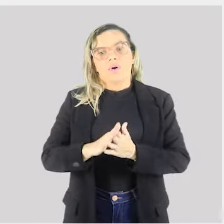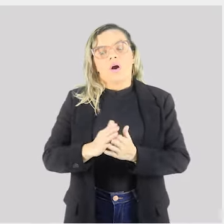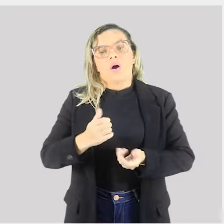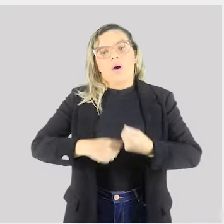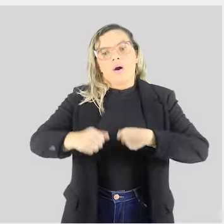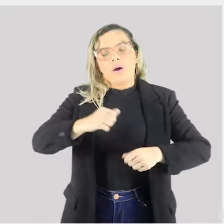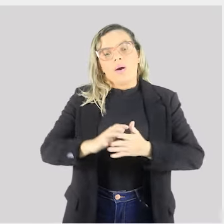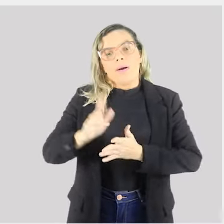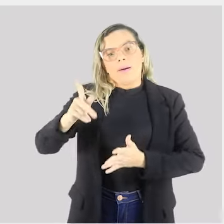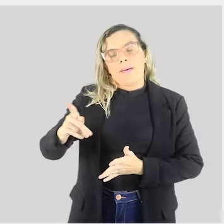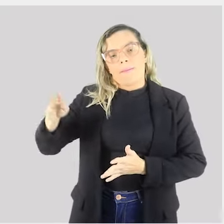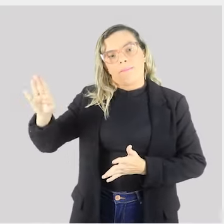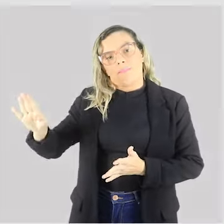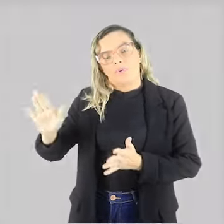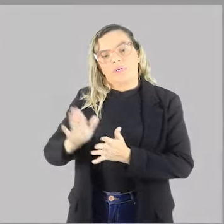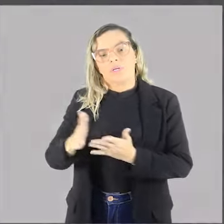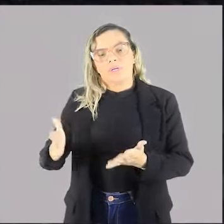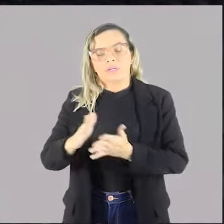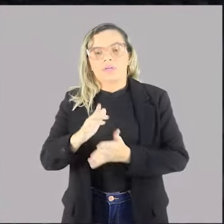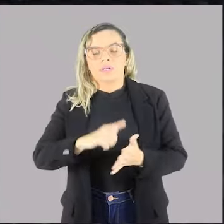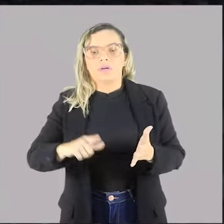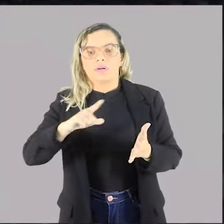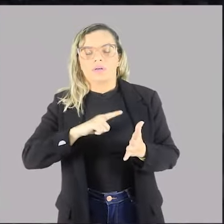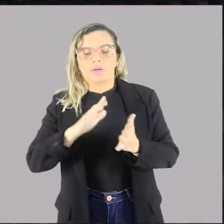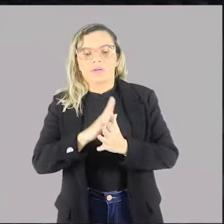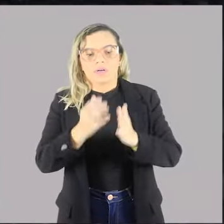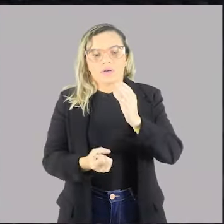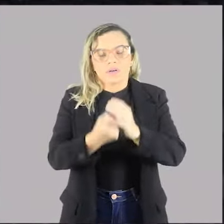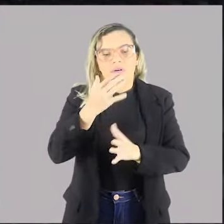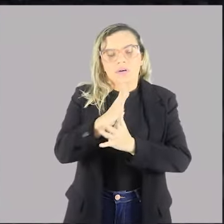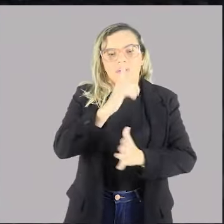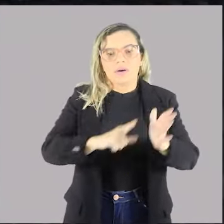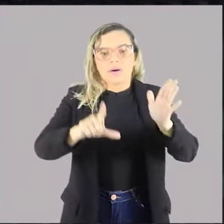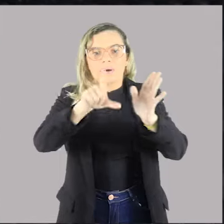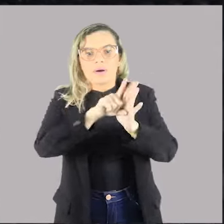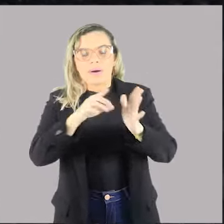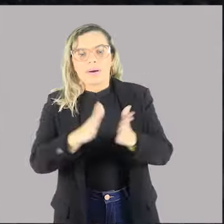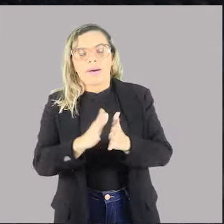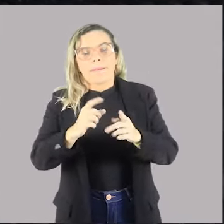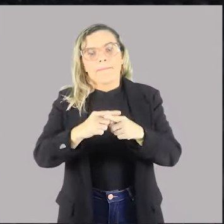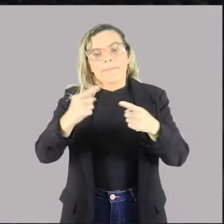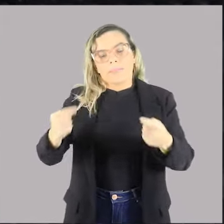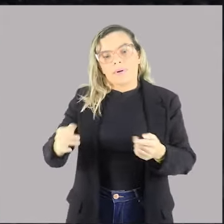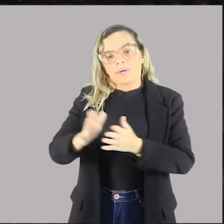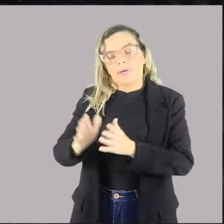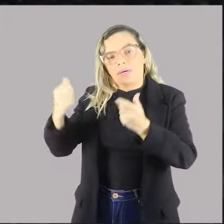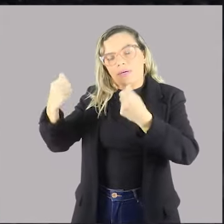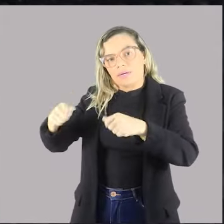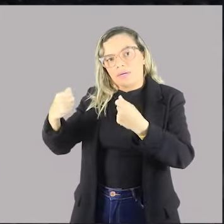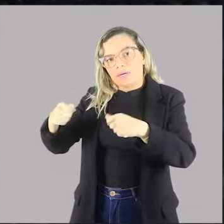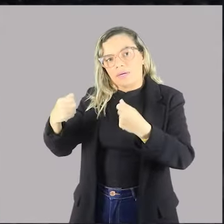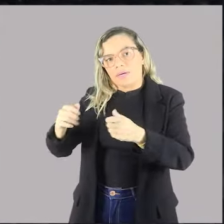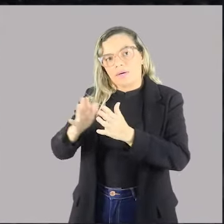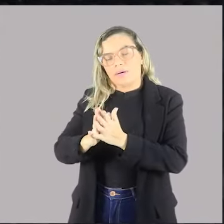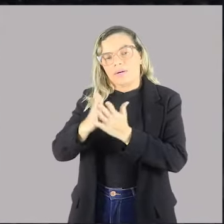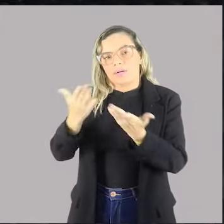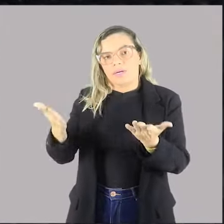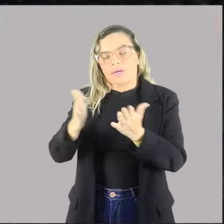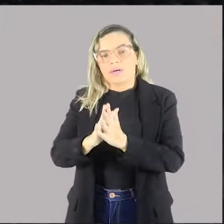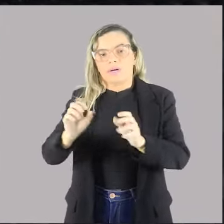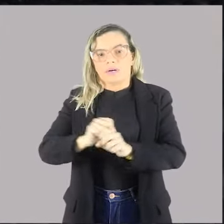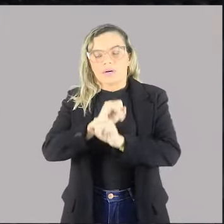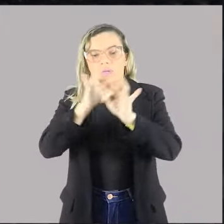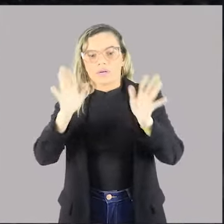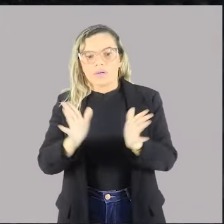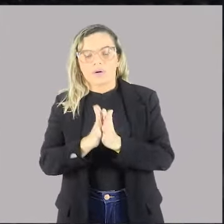público não resta a possibilidade de criar essas leis, mas, ao mesmo tempo, é necessário que ele segui, obviamente,